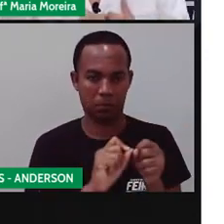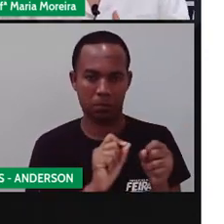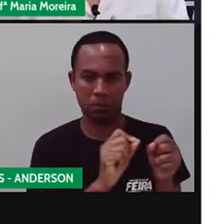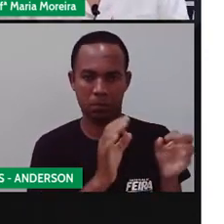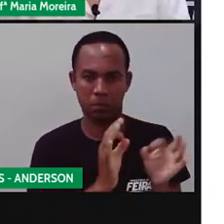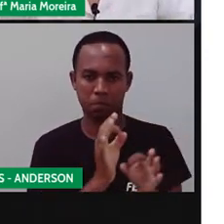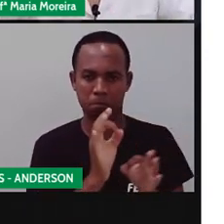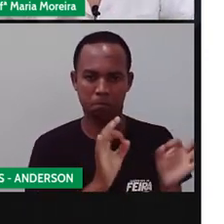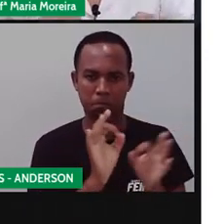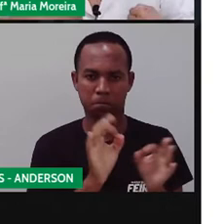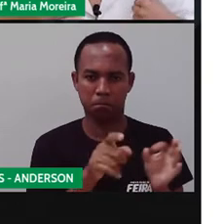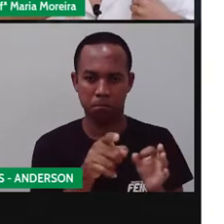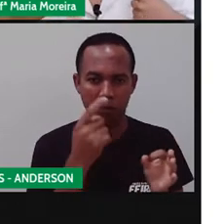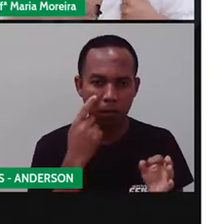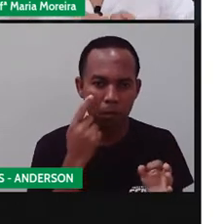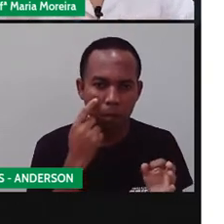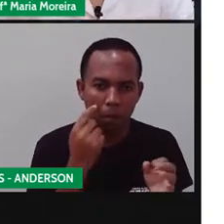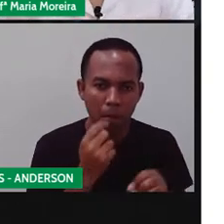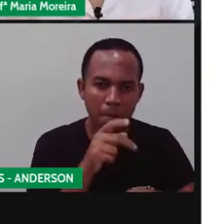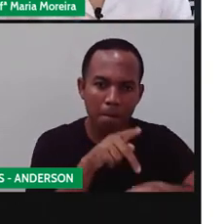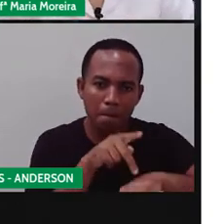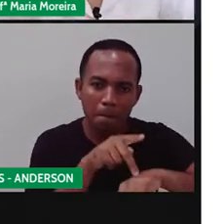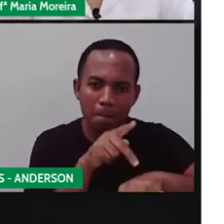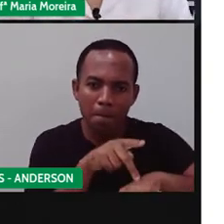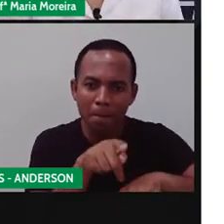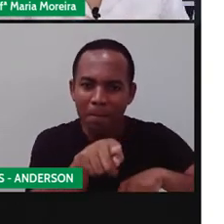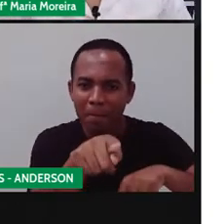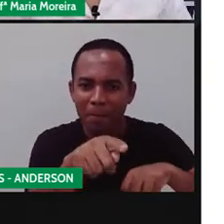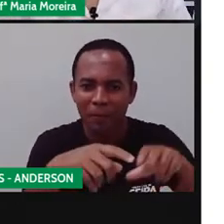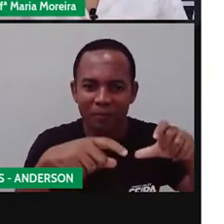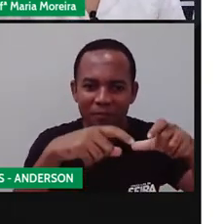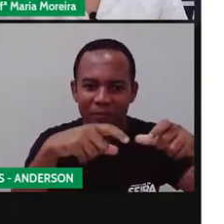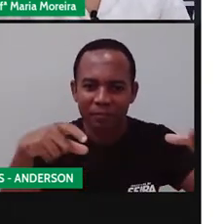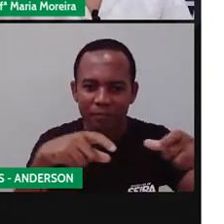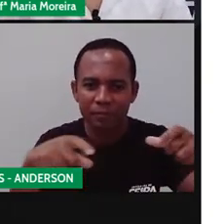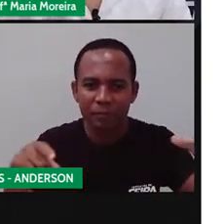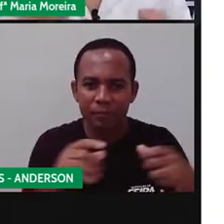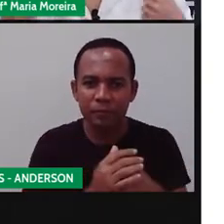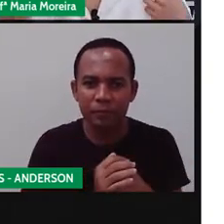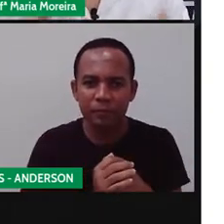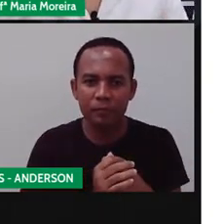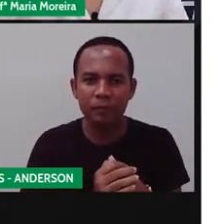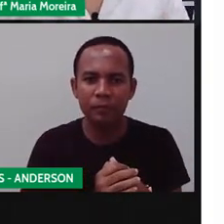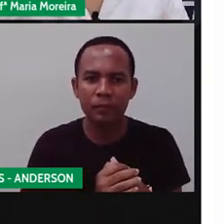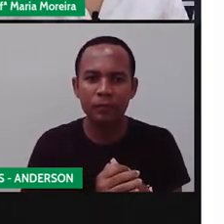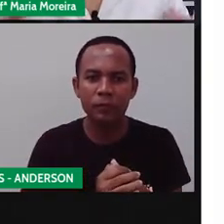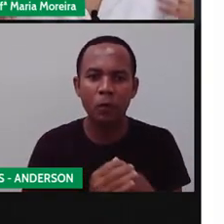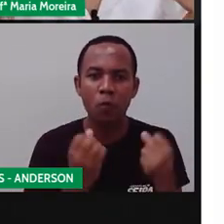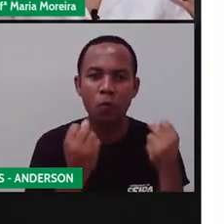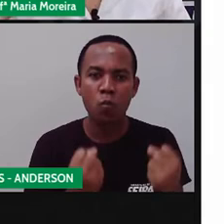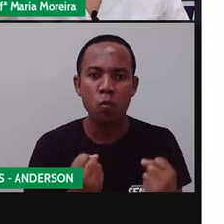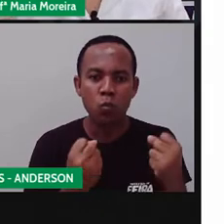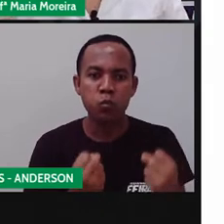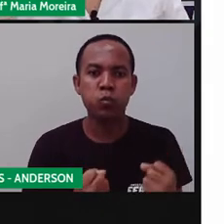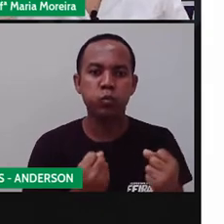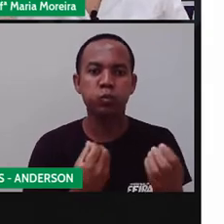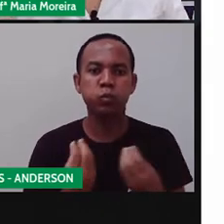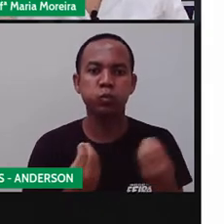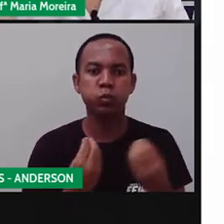resistente a pró... De fato, não sabe que material é aquele. Então, eram blocos enormes que eles subiam